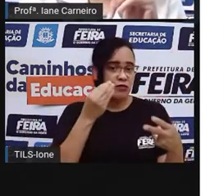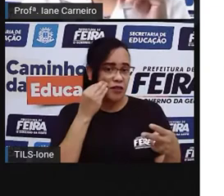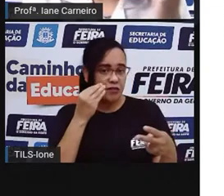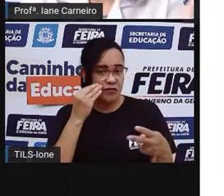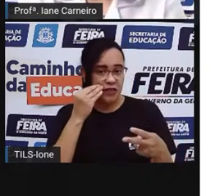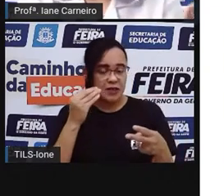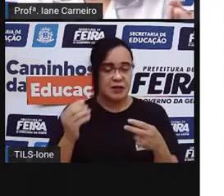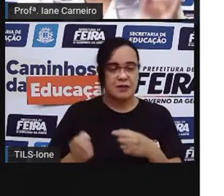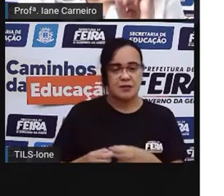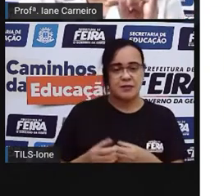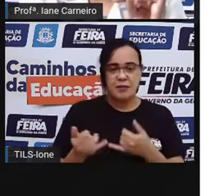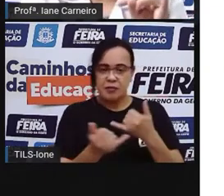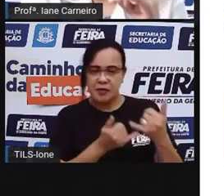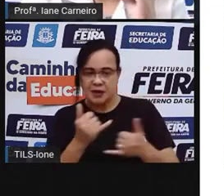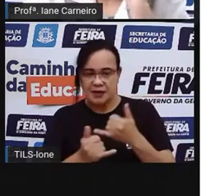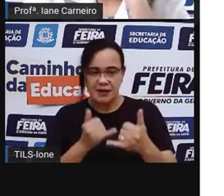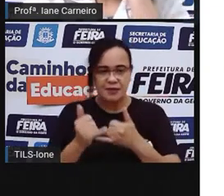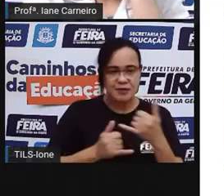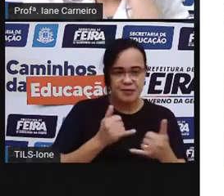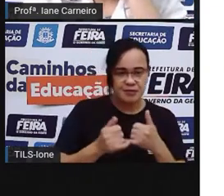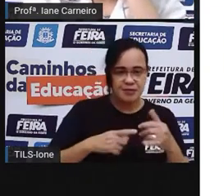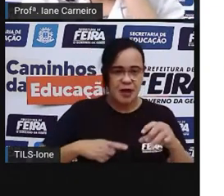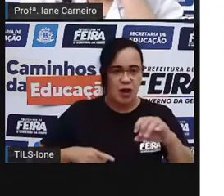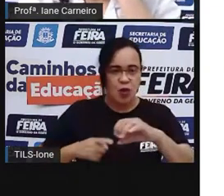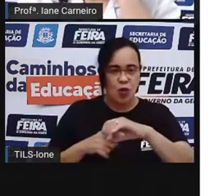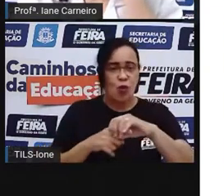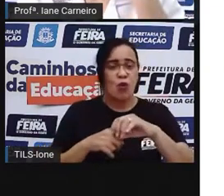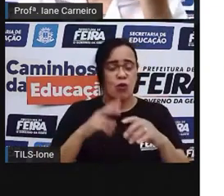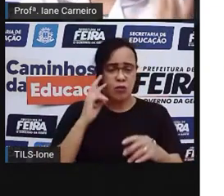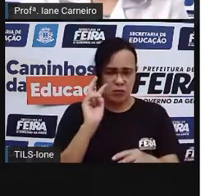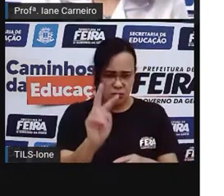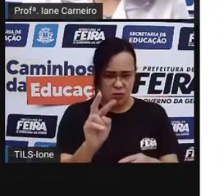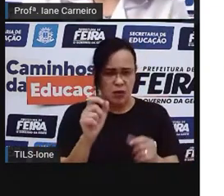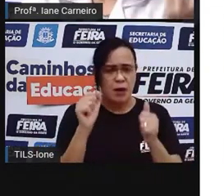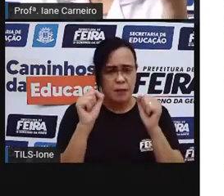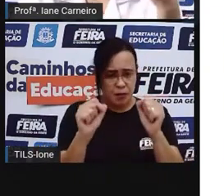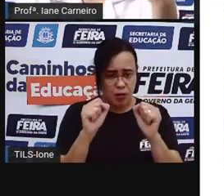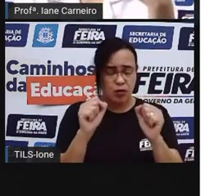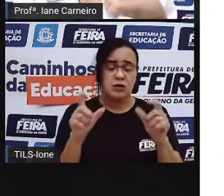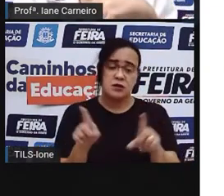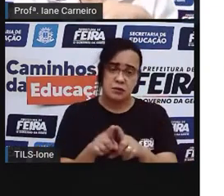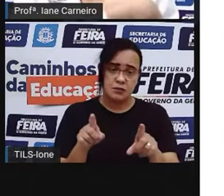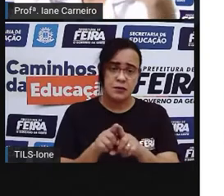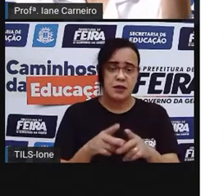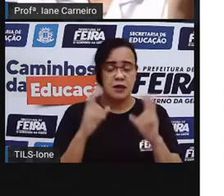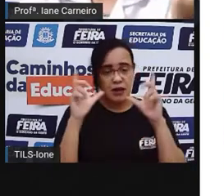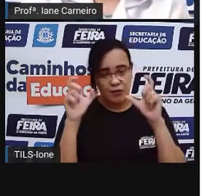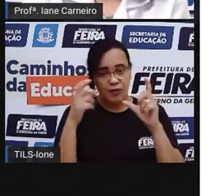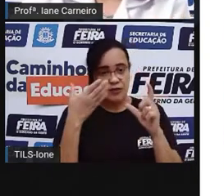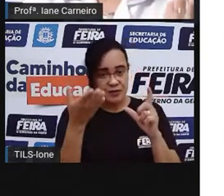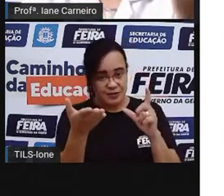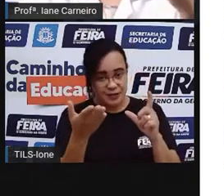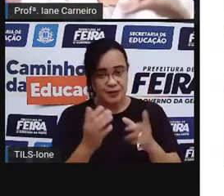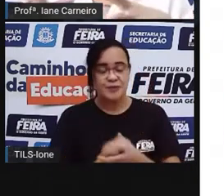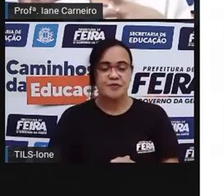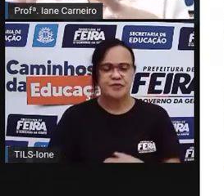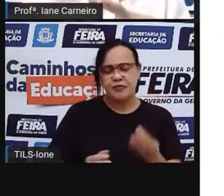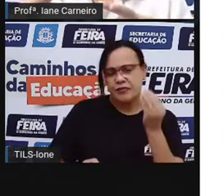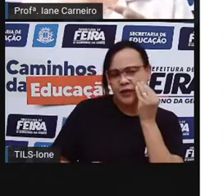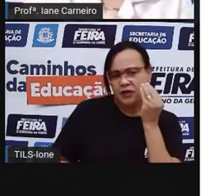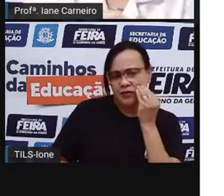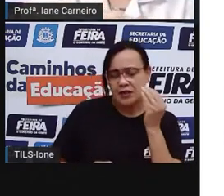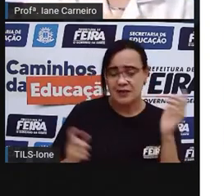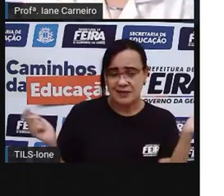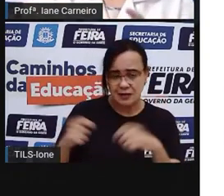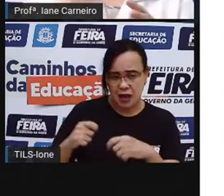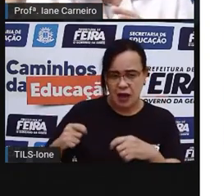brincar só você e seu colega, só vocês dois aqui, como tá mostrando na foto. E aí você vai tentar marcar o gol. Em um momento